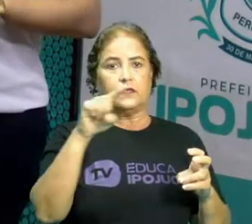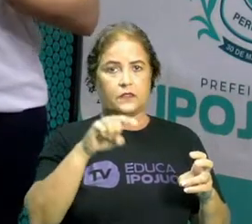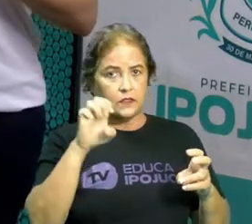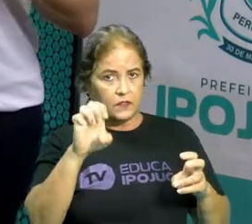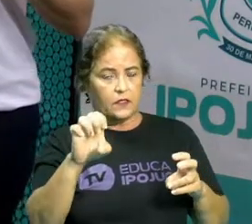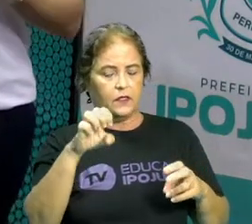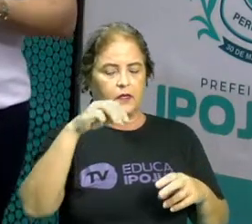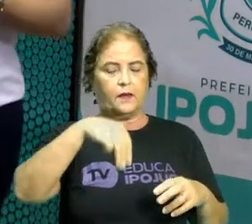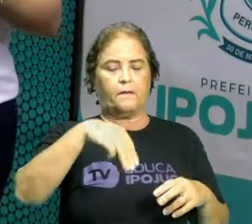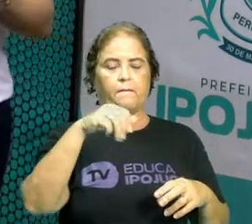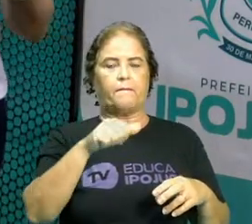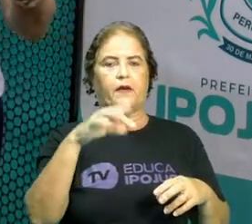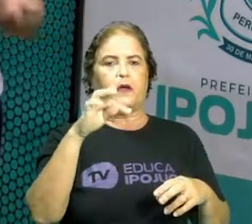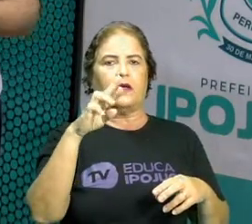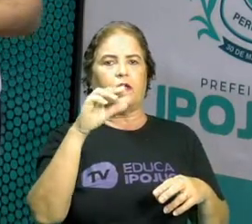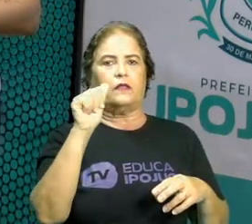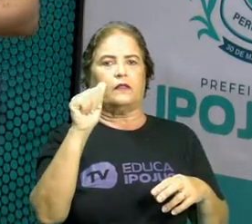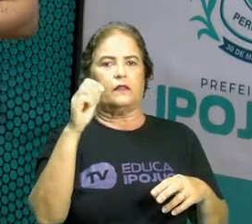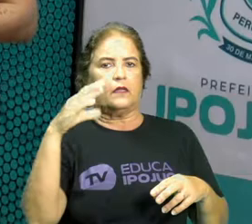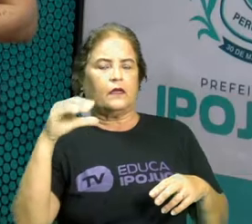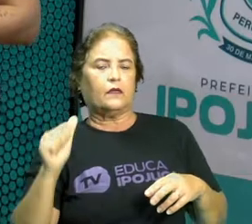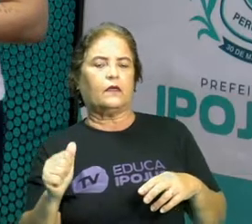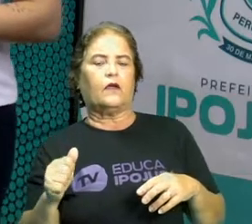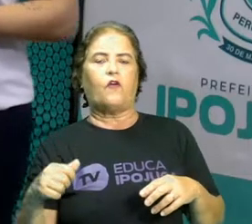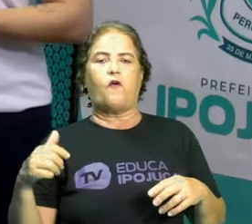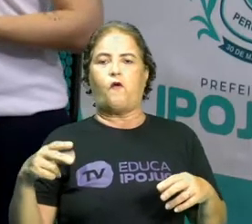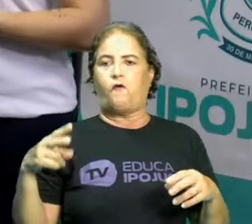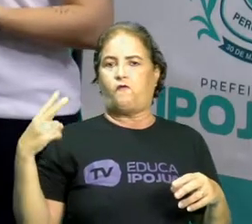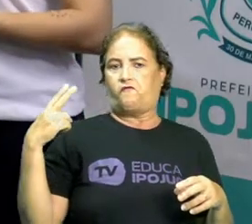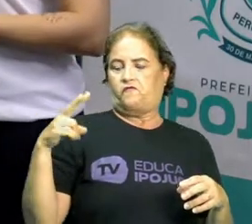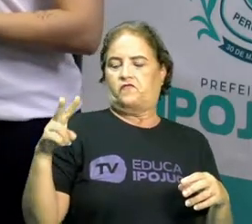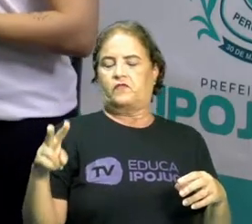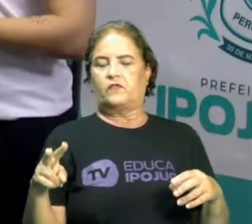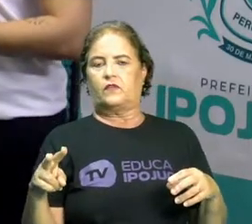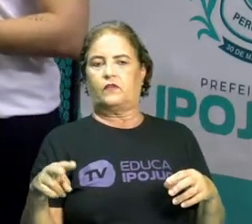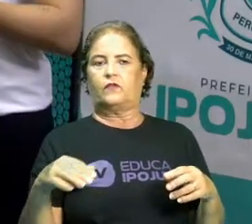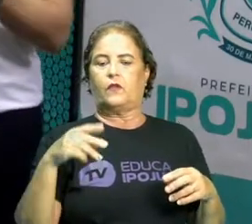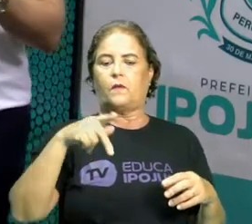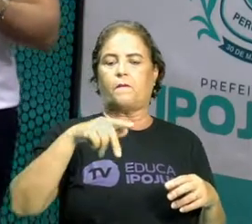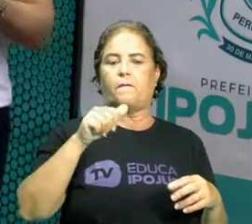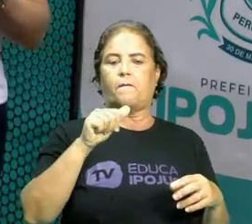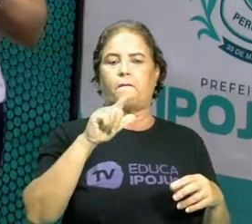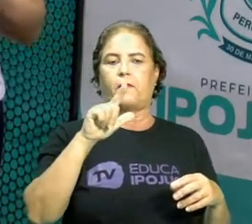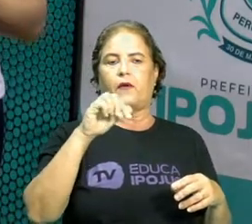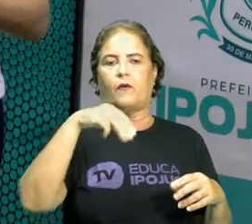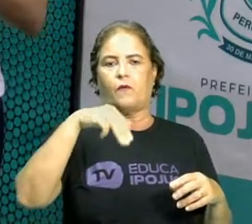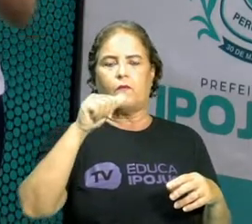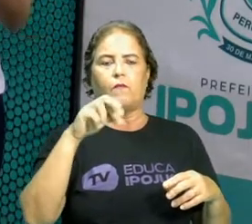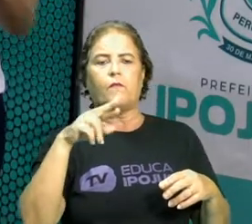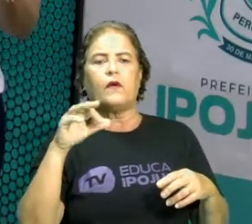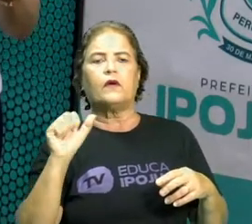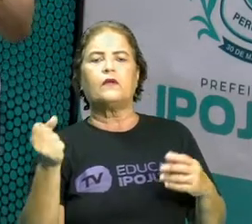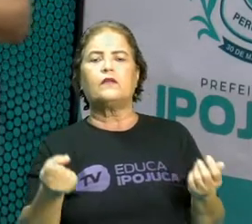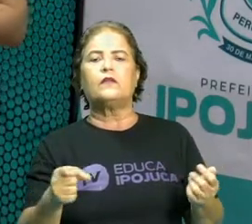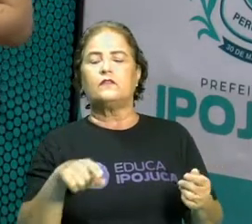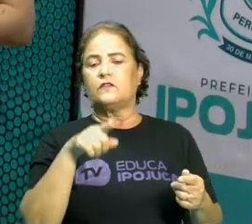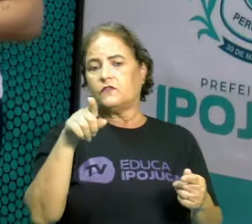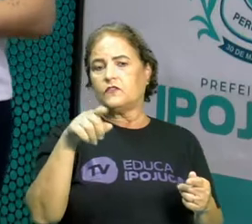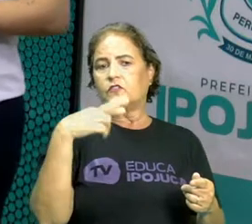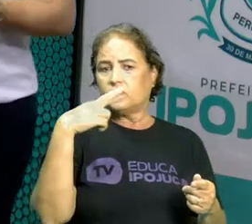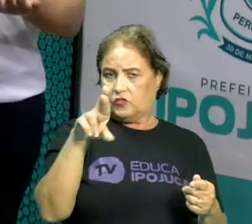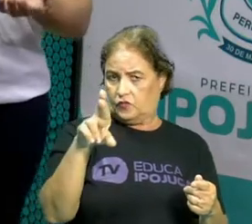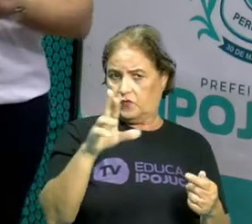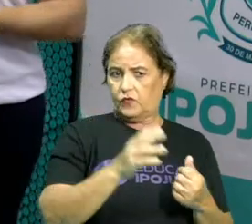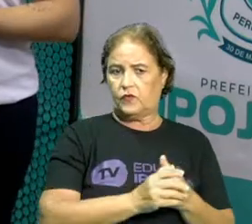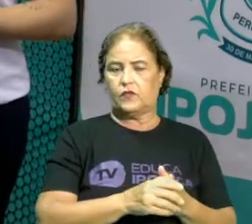que tinha a fama de ser valente. Então, vocês vão... Se vocês responderam nesse sentido,